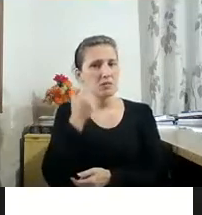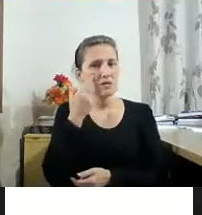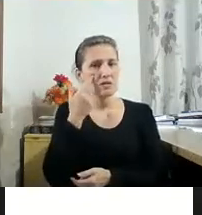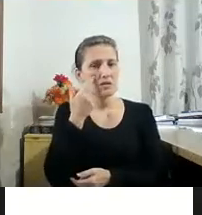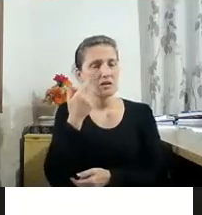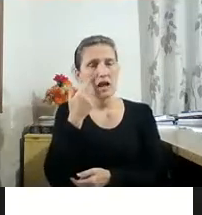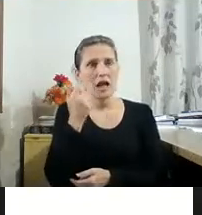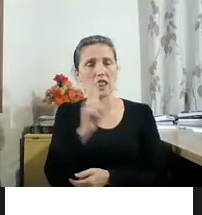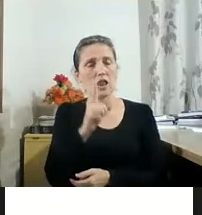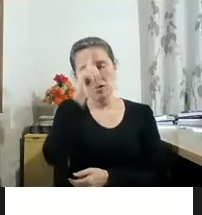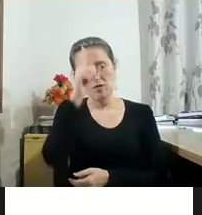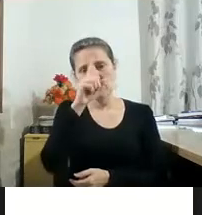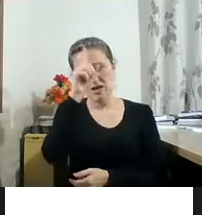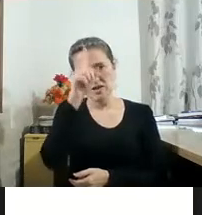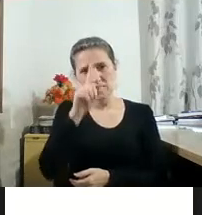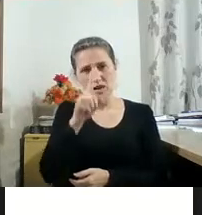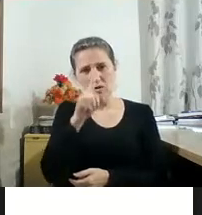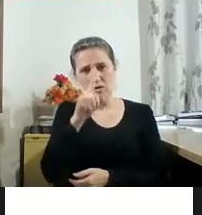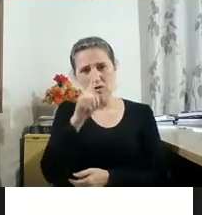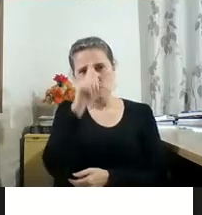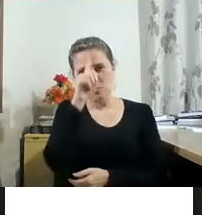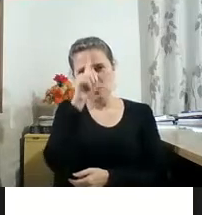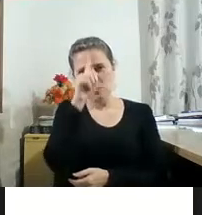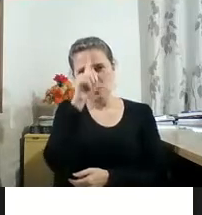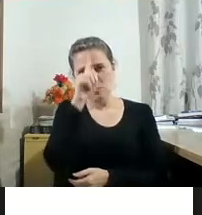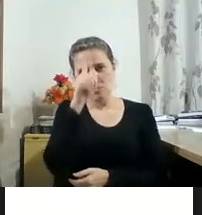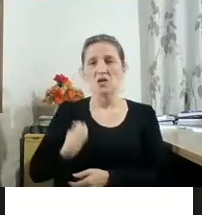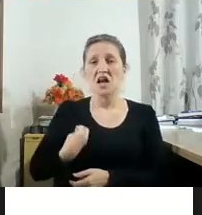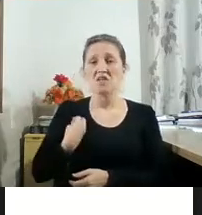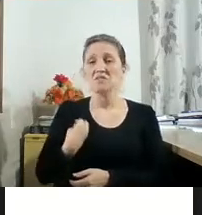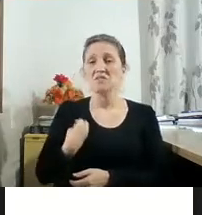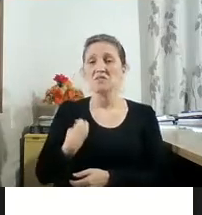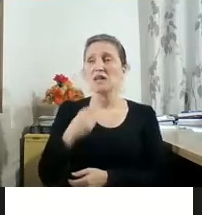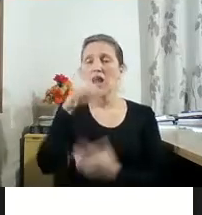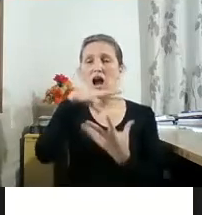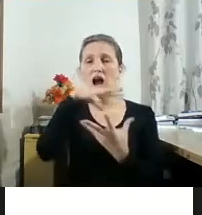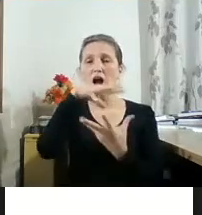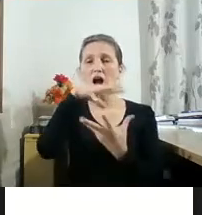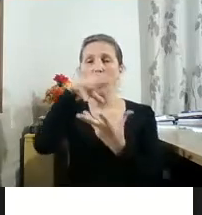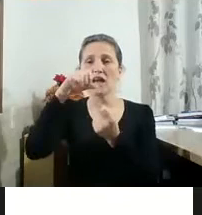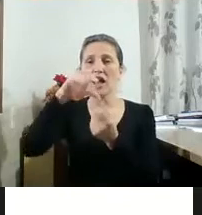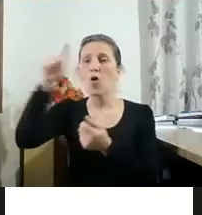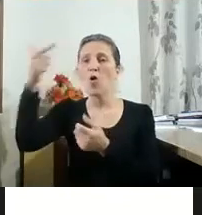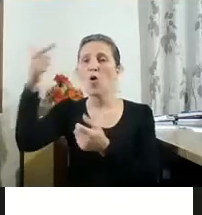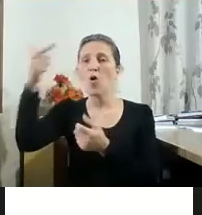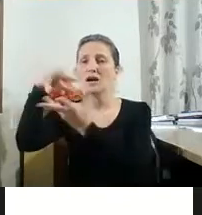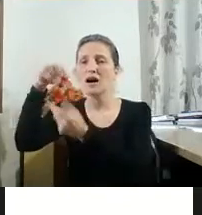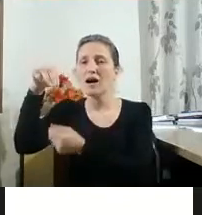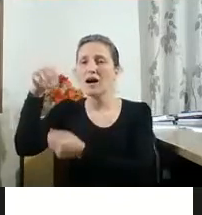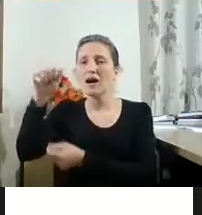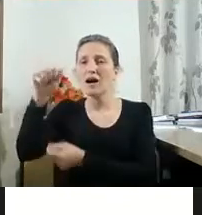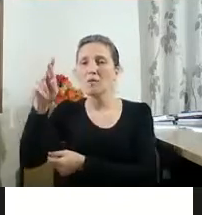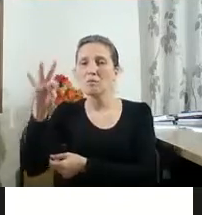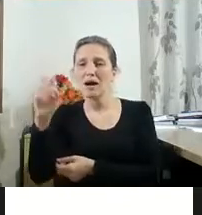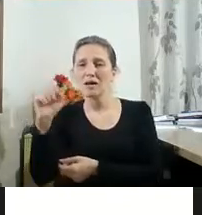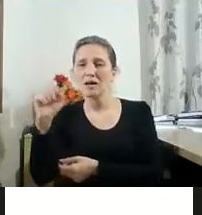é uma invenção da vida no planeta Marte. Quer dizer, não é nada disso, é bem em volta